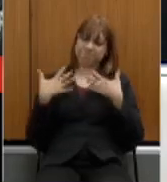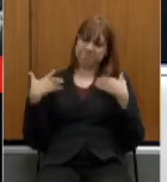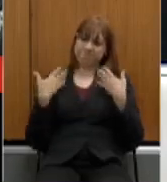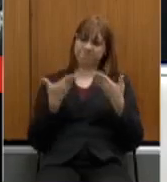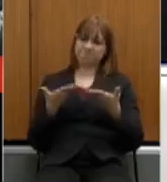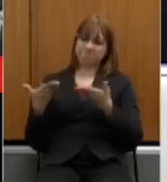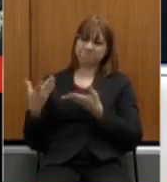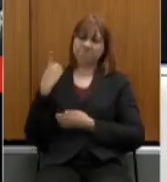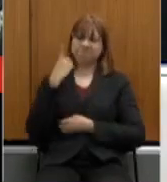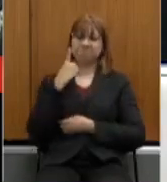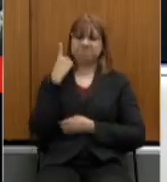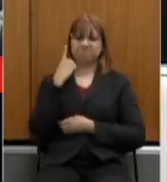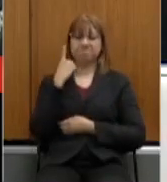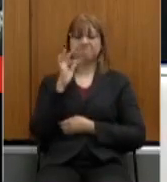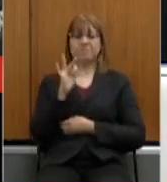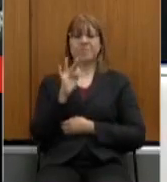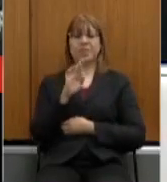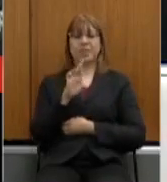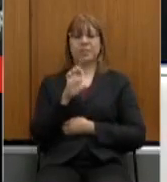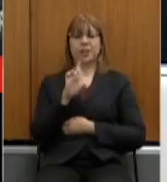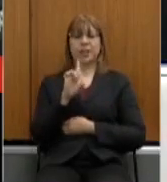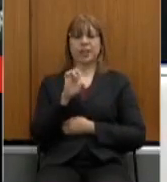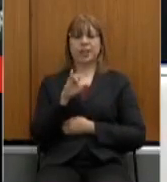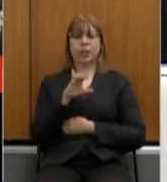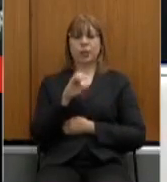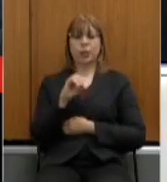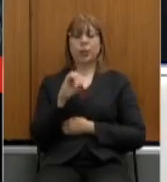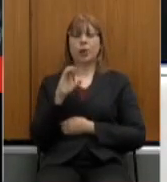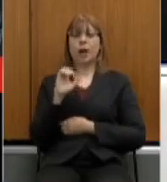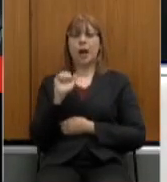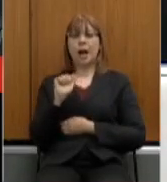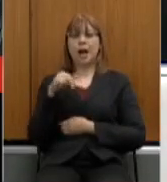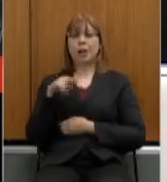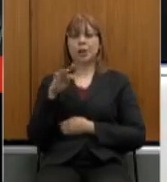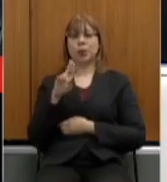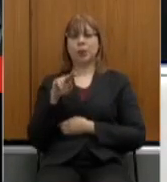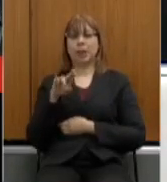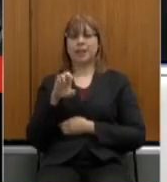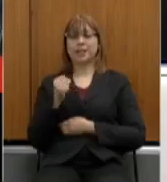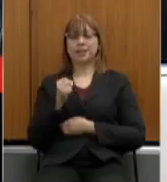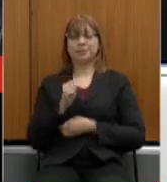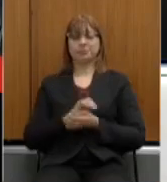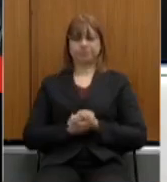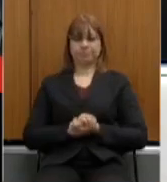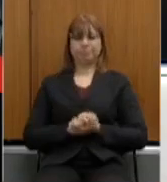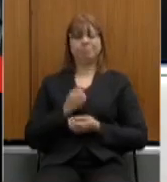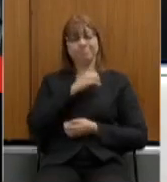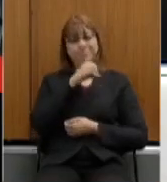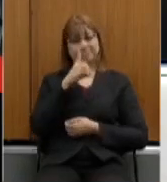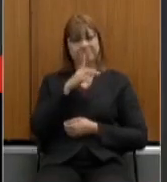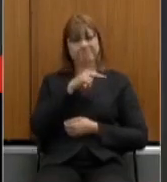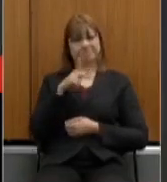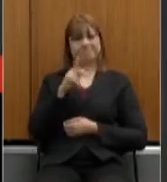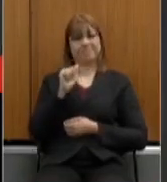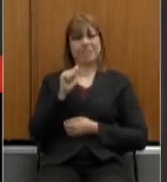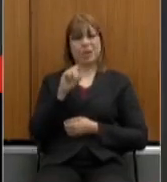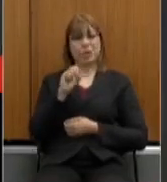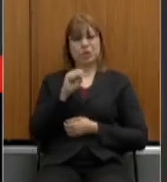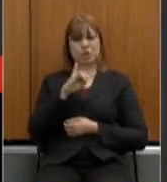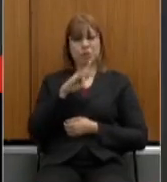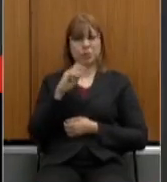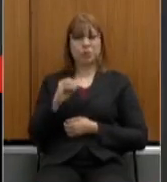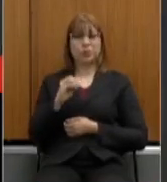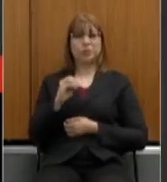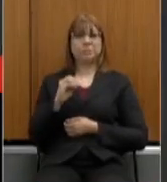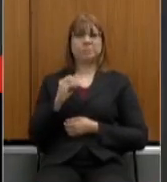ao deputado Frederico Antunes Bom dia Bom presidente Agostinho forte abraço ao amigo